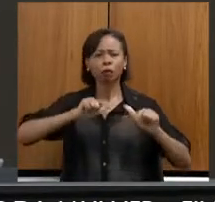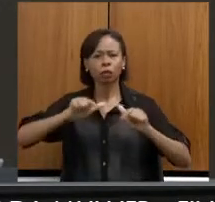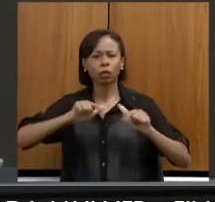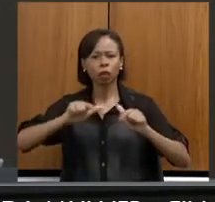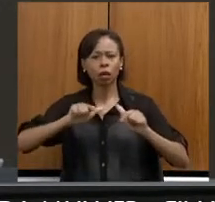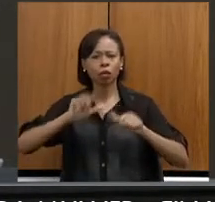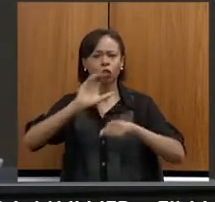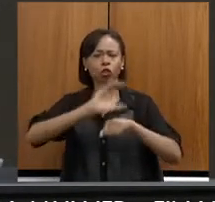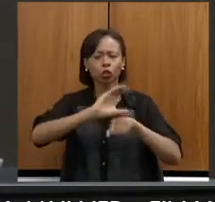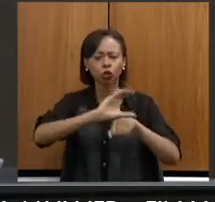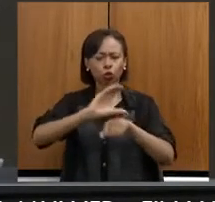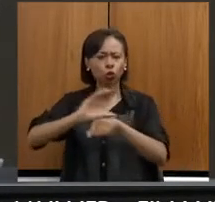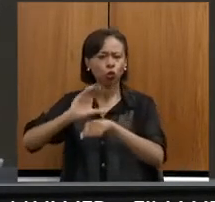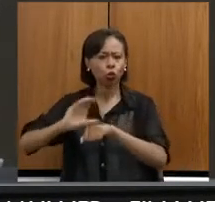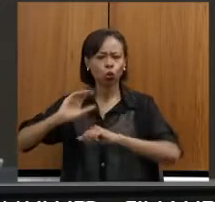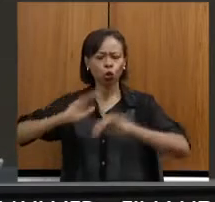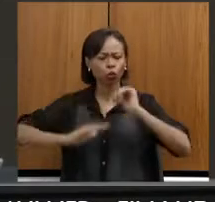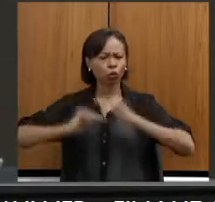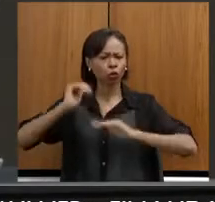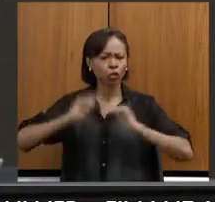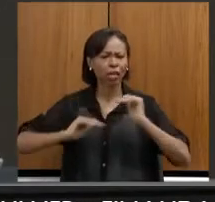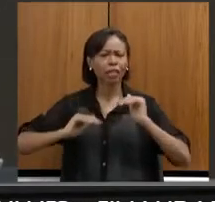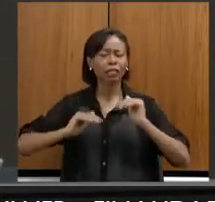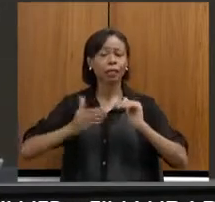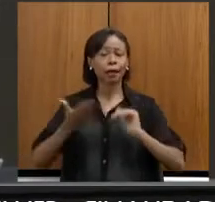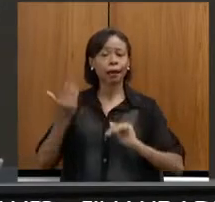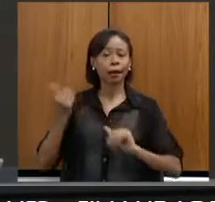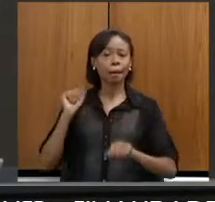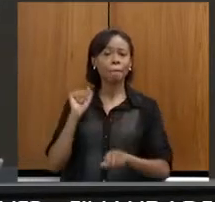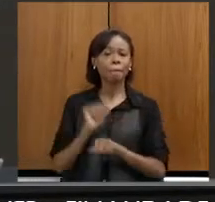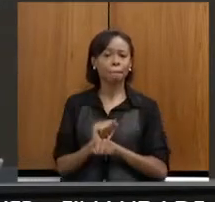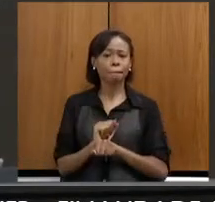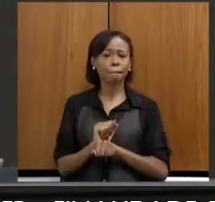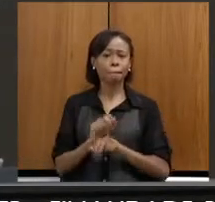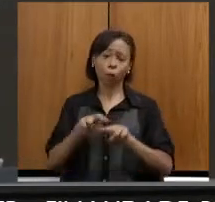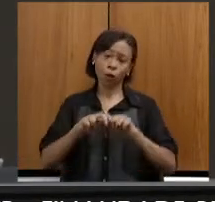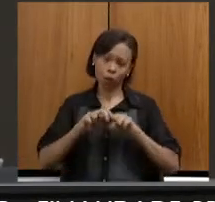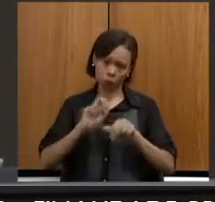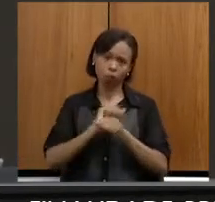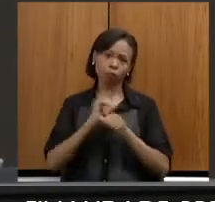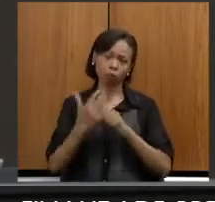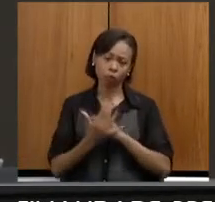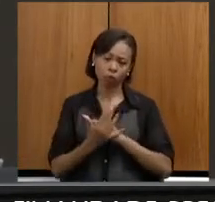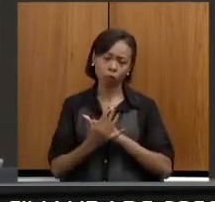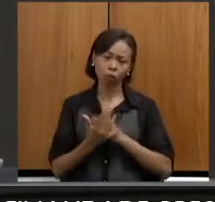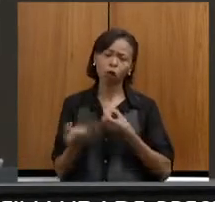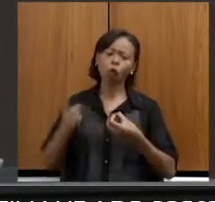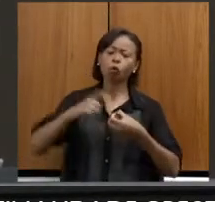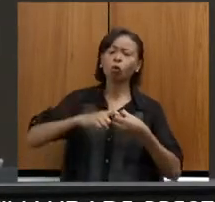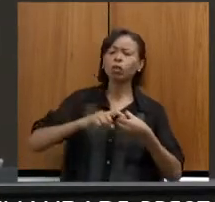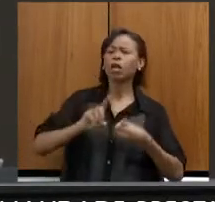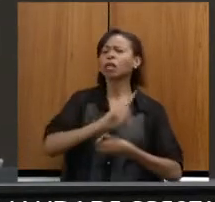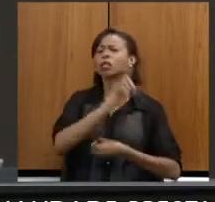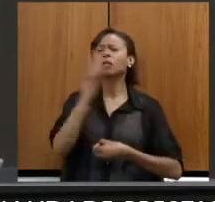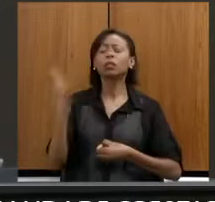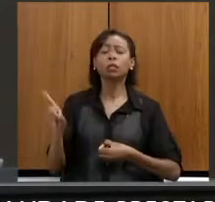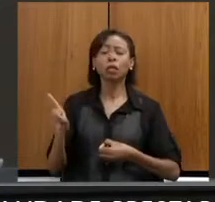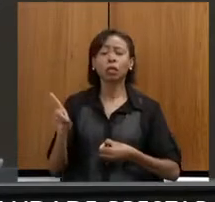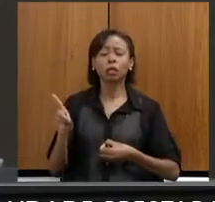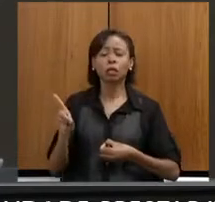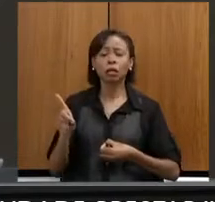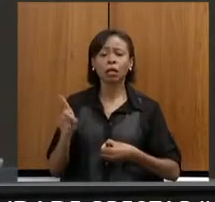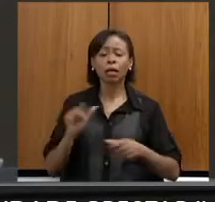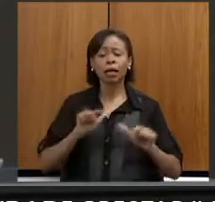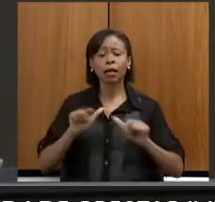qualificação profissional paralisada em razão da pandemia? Qual o balanço do retorno das